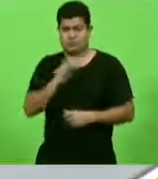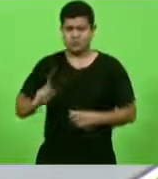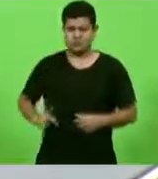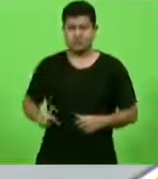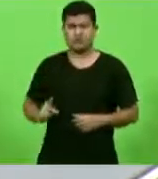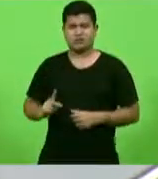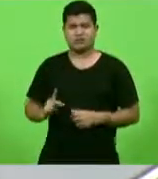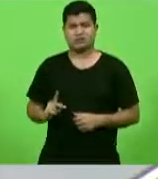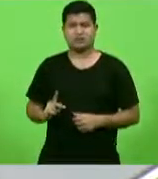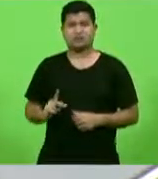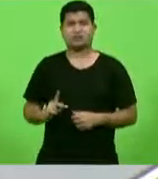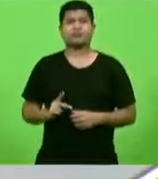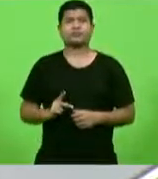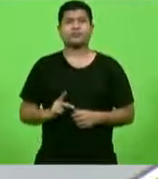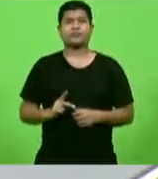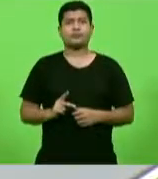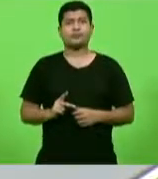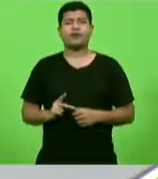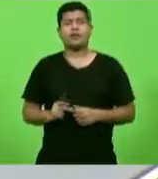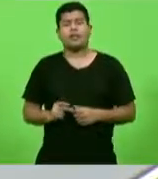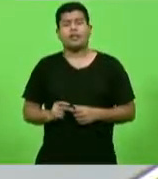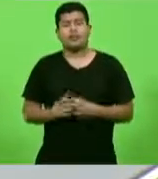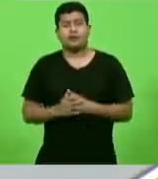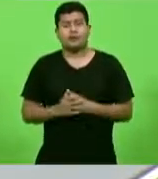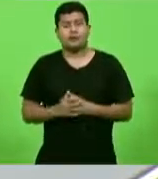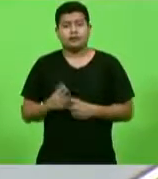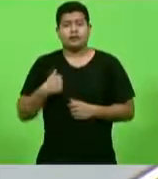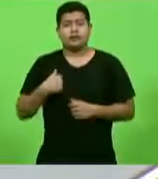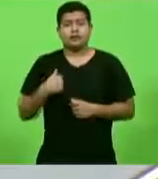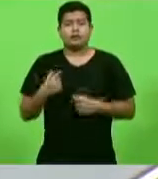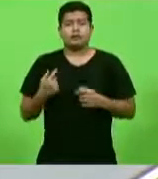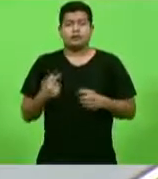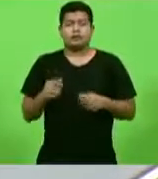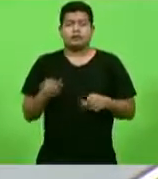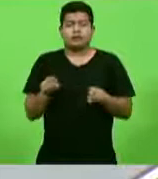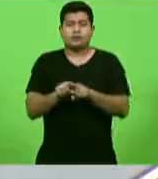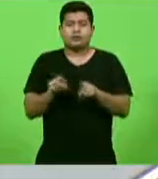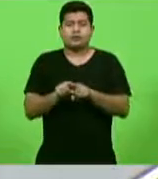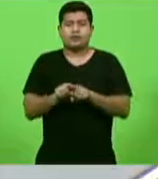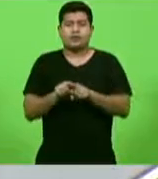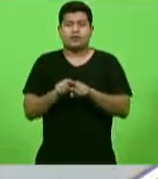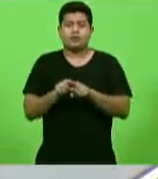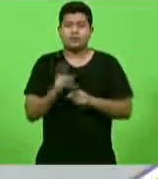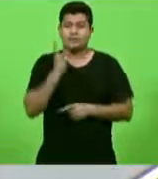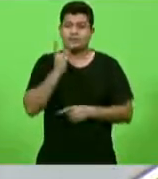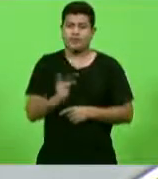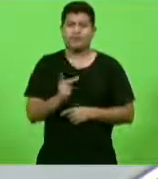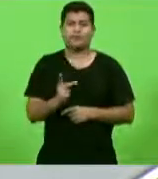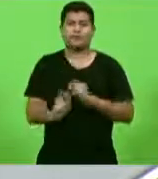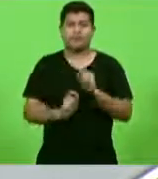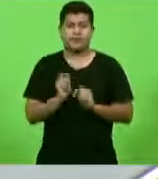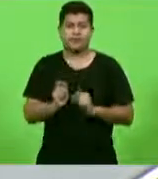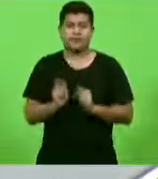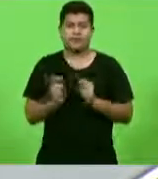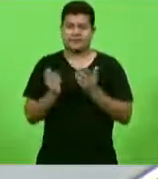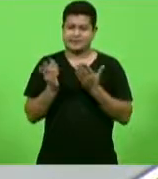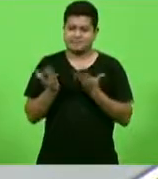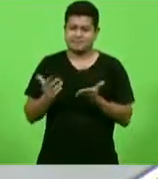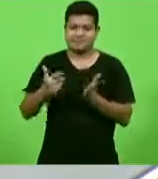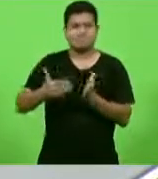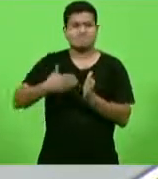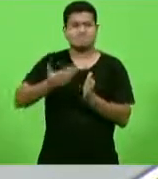deputada. Ok. Junto com o presidente e dizer que é uma obra que fica e vai para onde esse